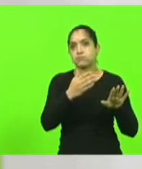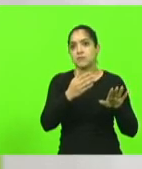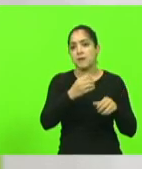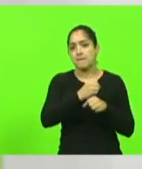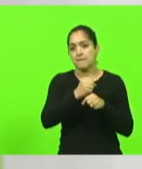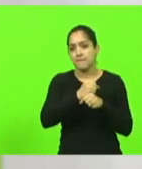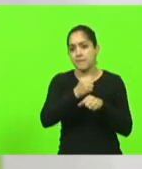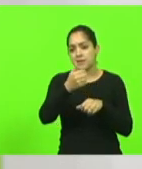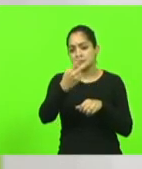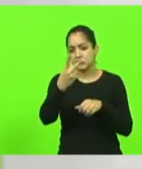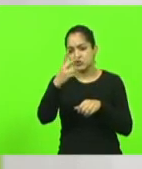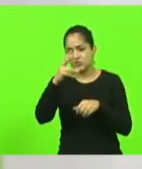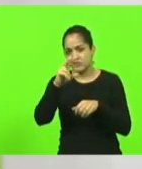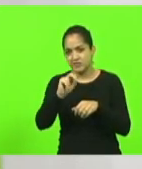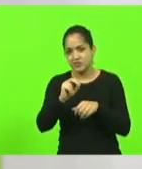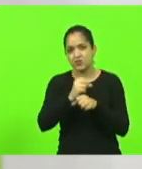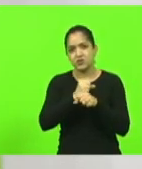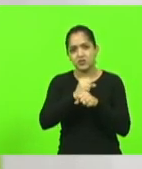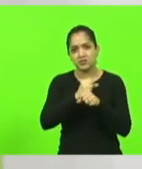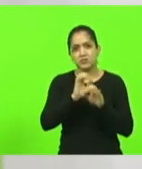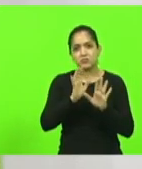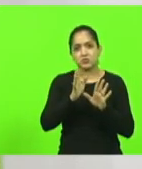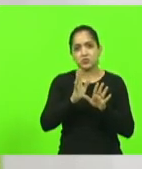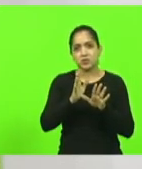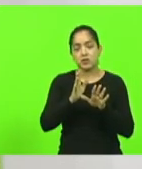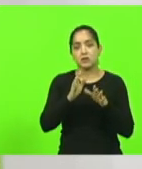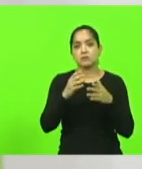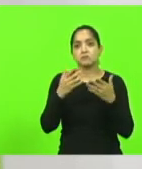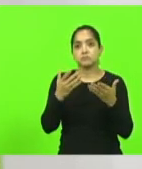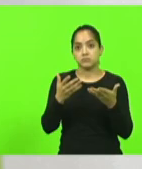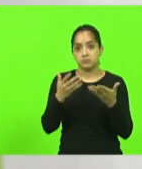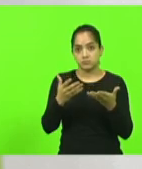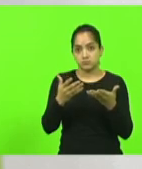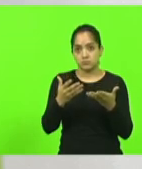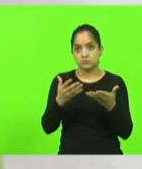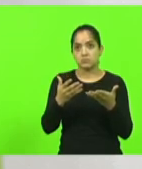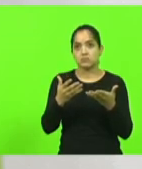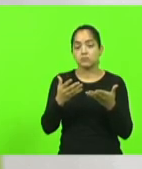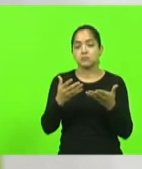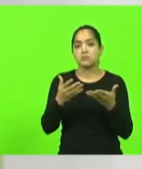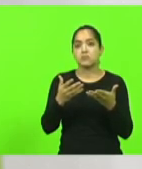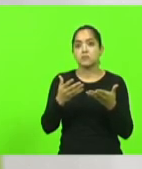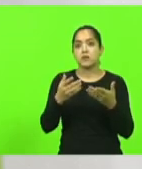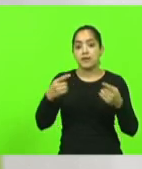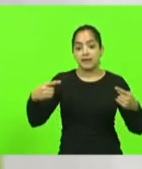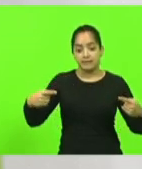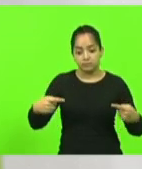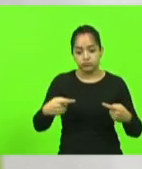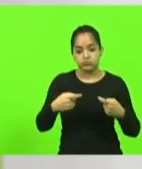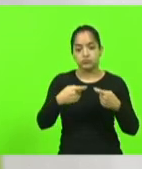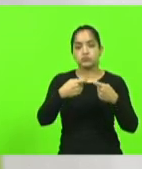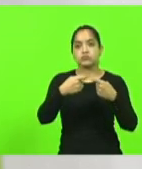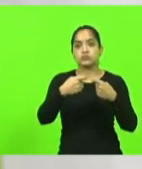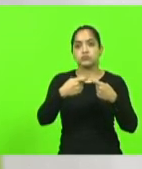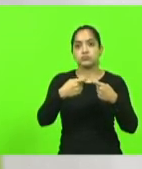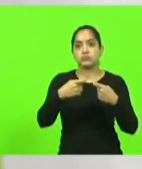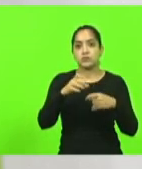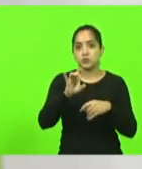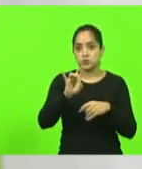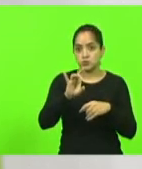sobre essa influência maligna. Nós estamos em guerra e essa guerra não é só contra a carne.